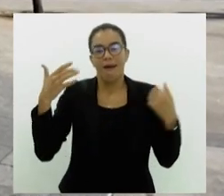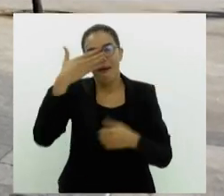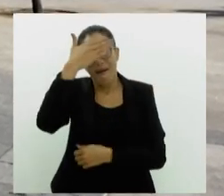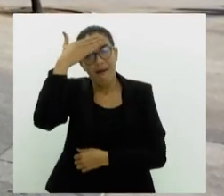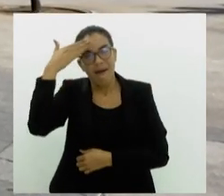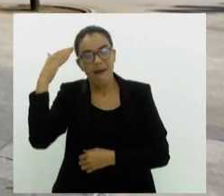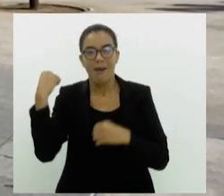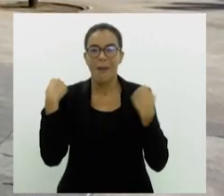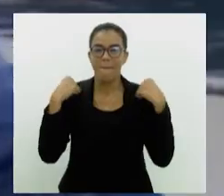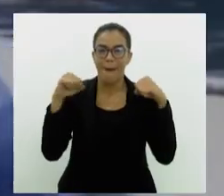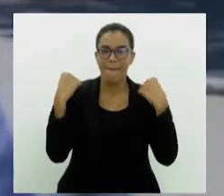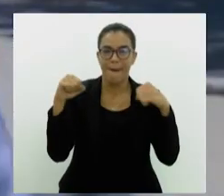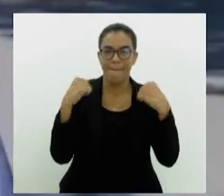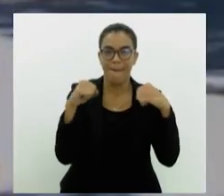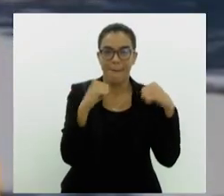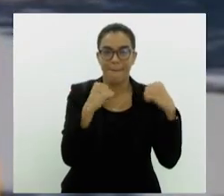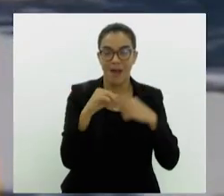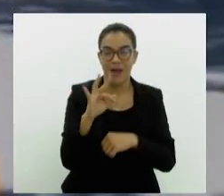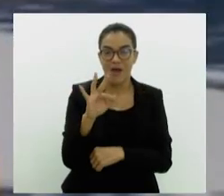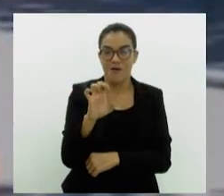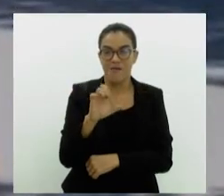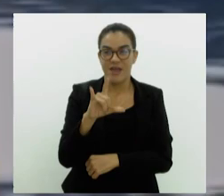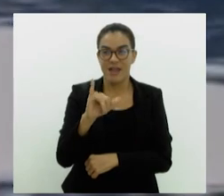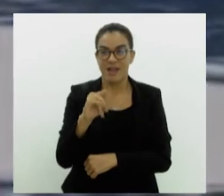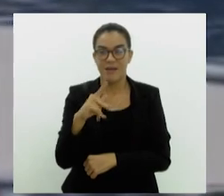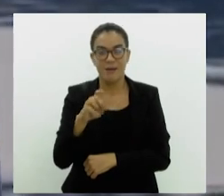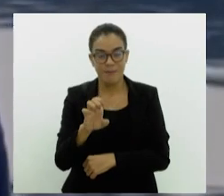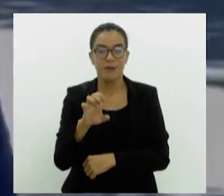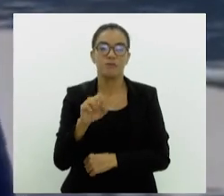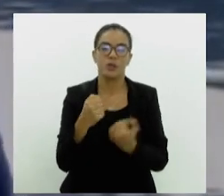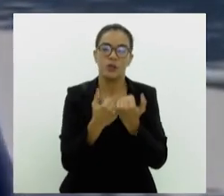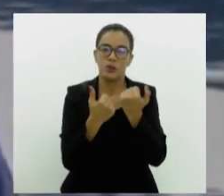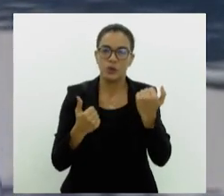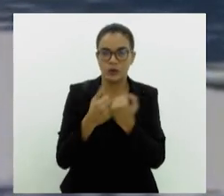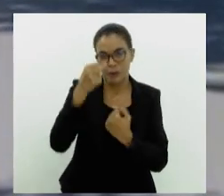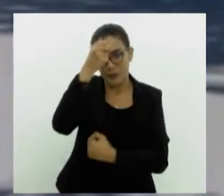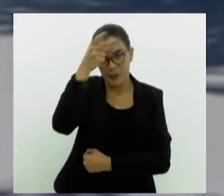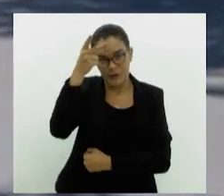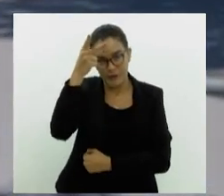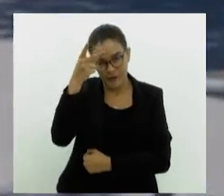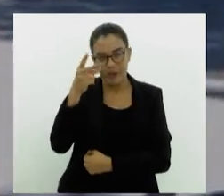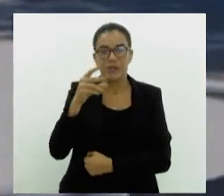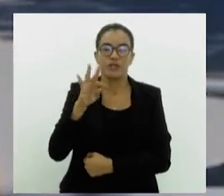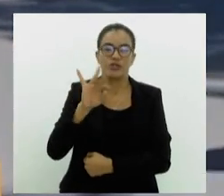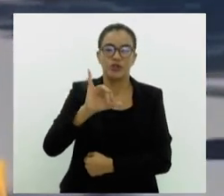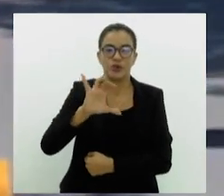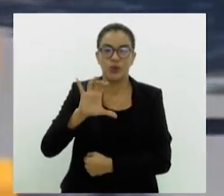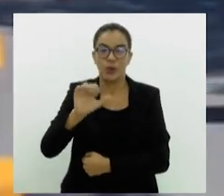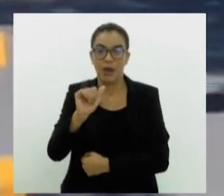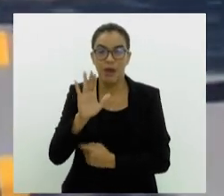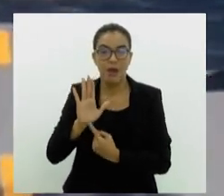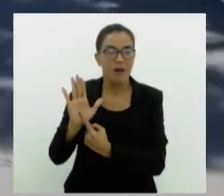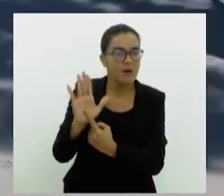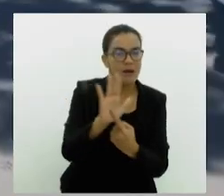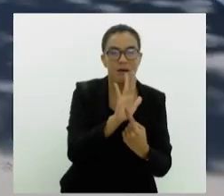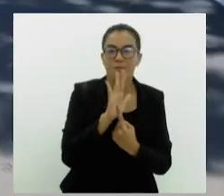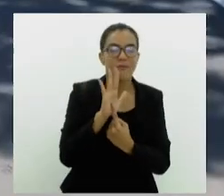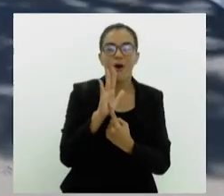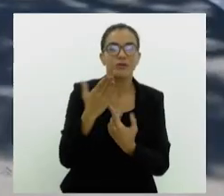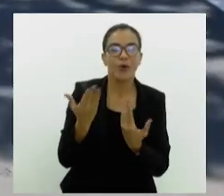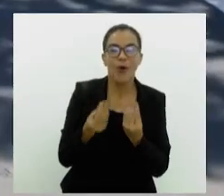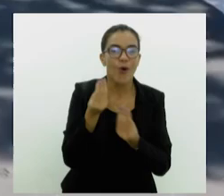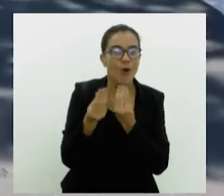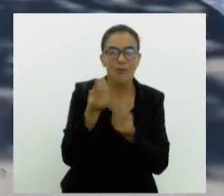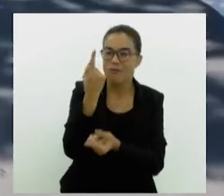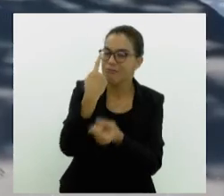de atividades físicas. Filipe Quintães, subprefeito da Grande Tijuca, mostra o resultado dessa obra. A gente está aqui no